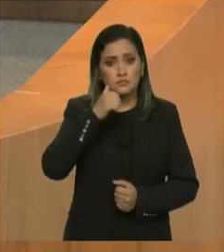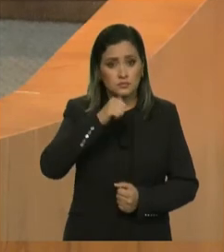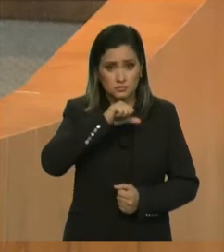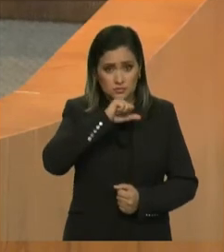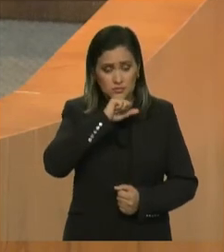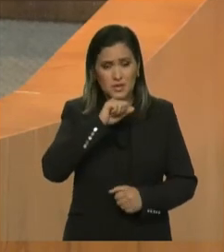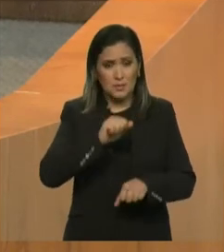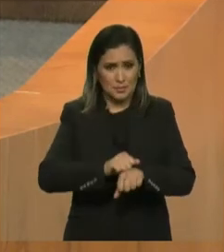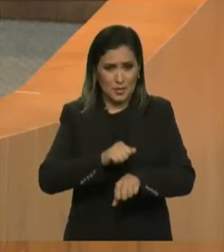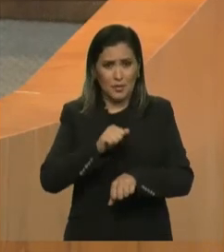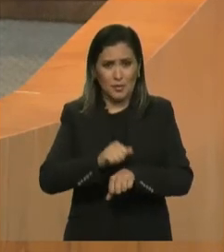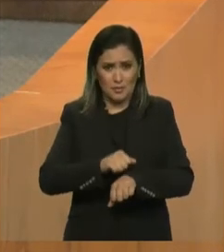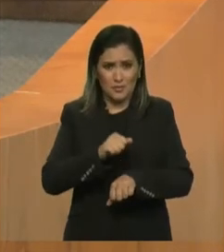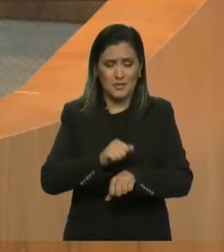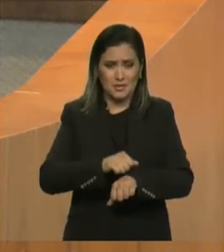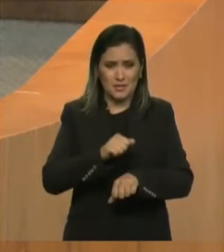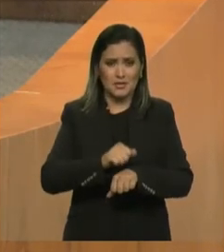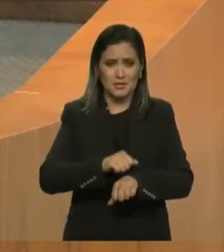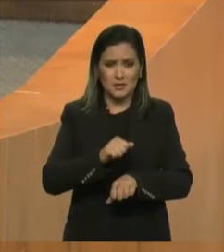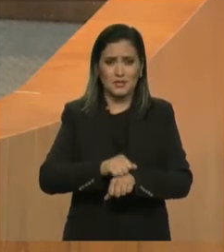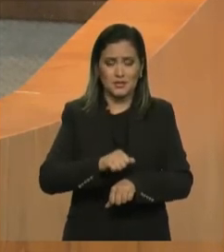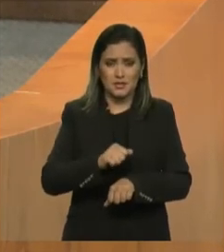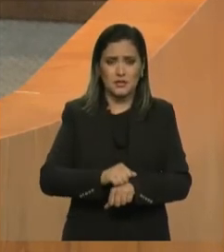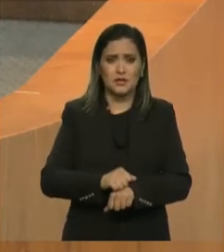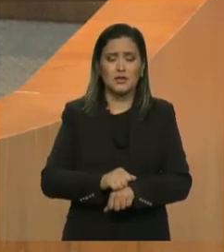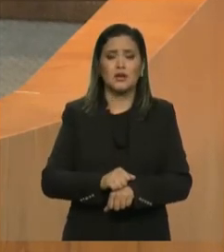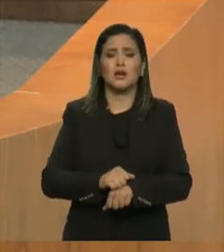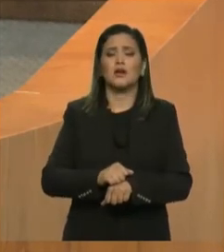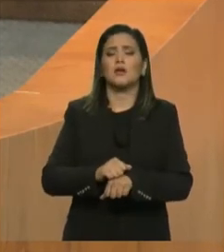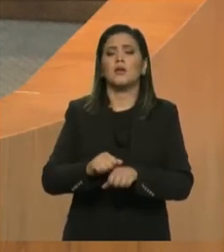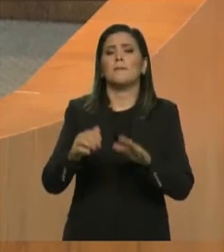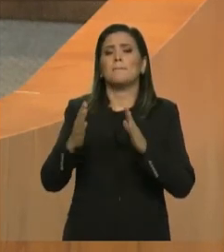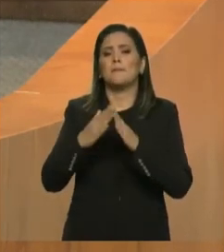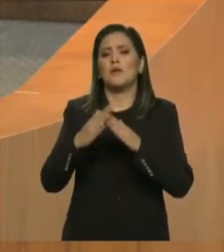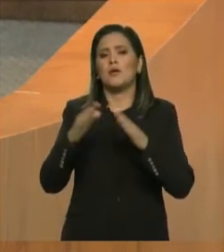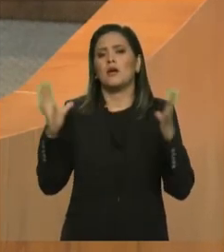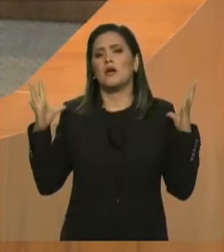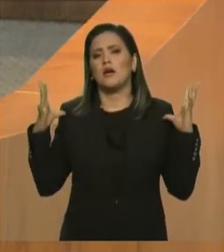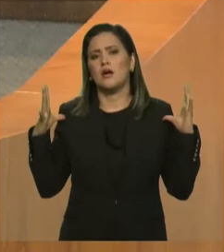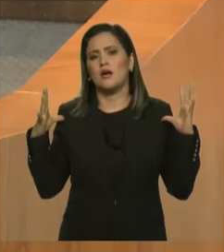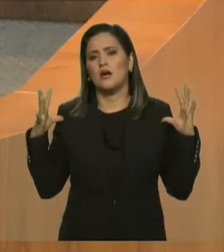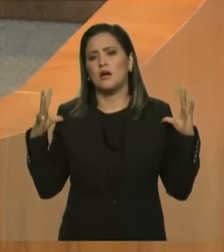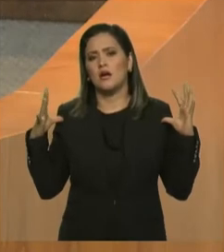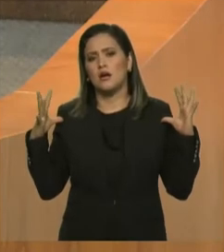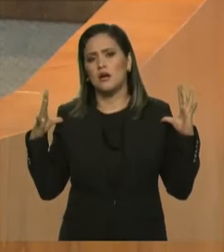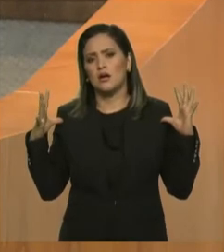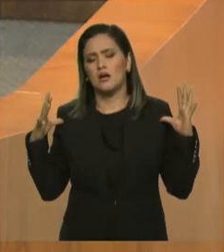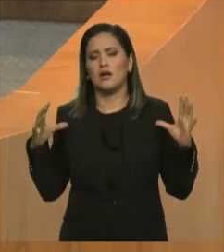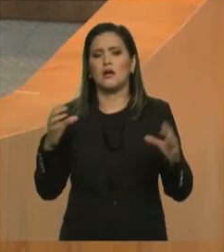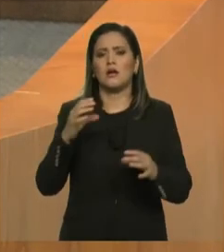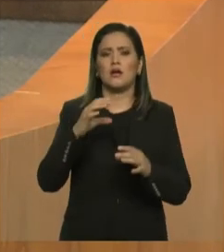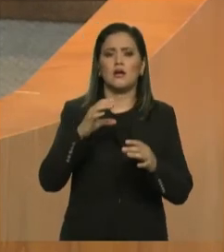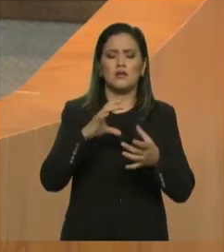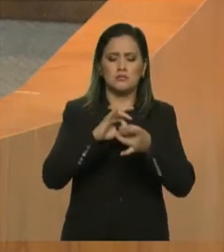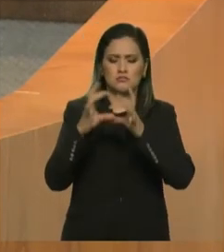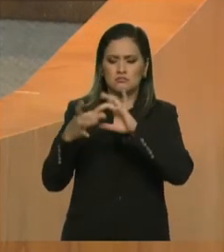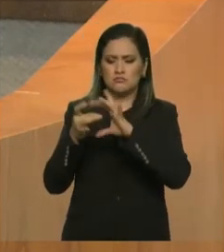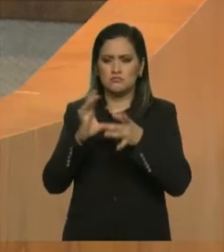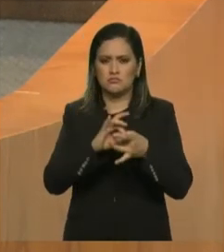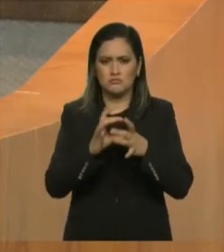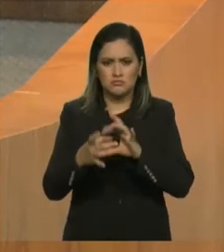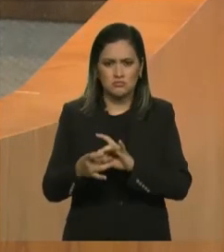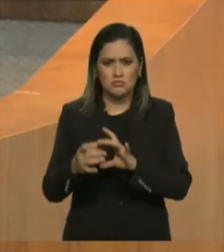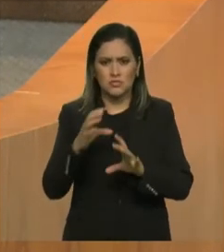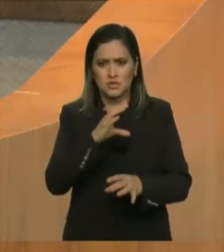humilde, que é hipossuficiente, que saia lá do anjo da guarda, que saia da cidade operária, que saia da cidade olímpica, e ela